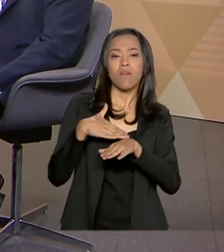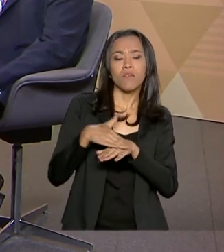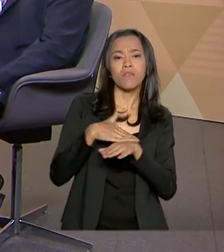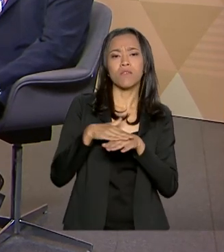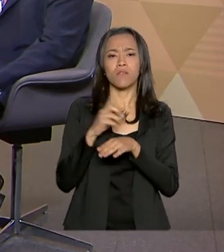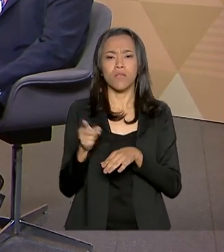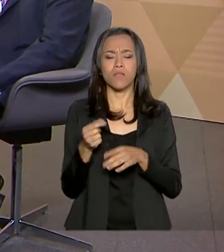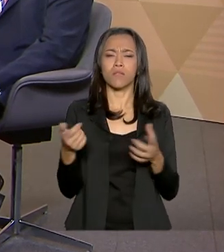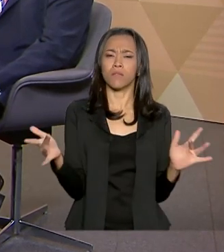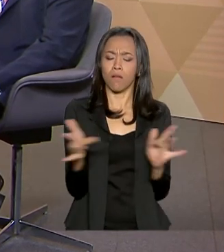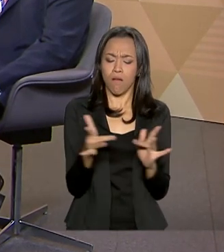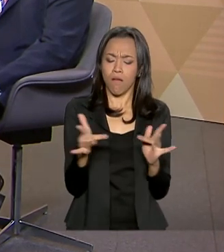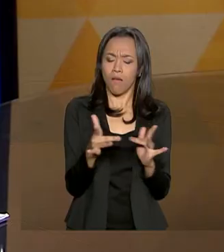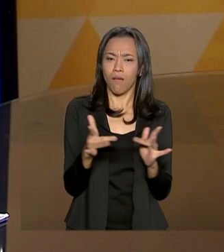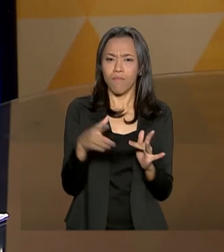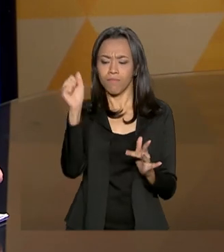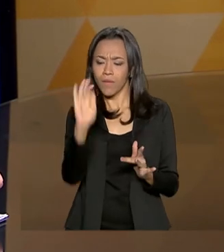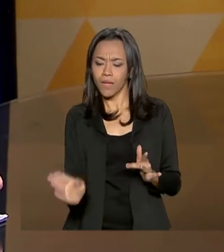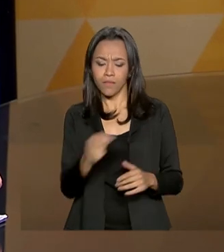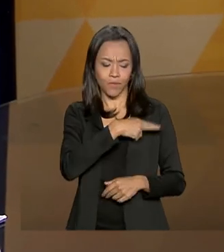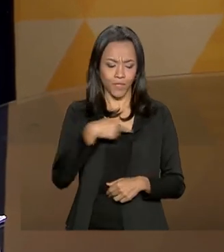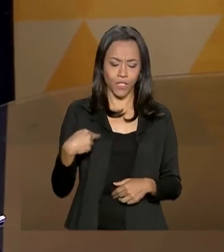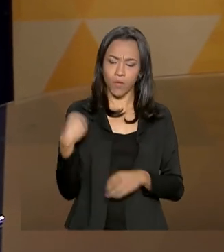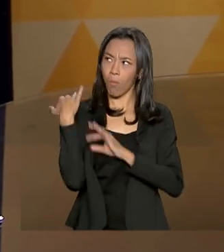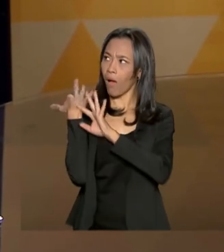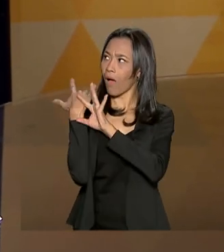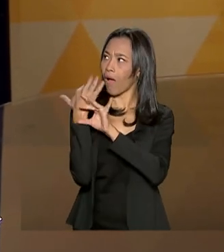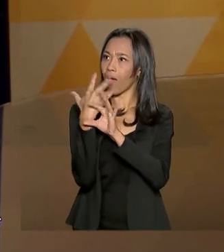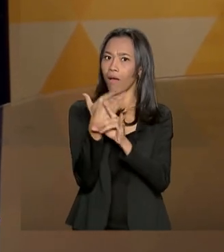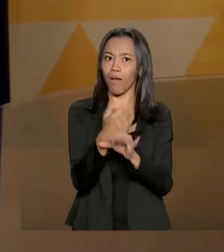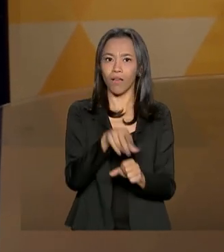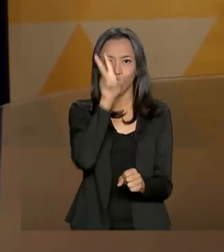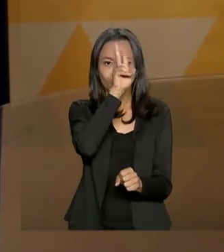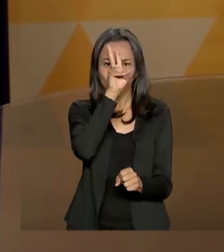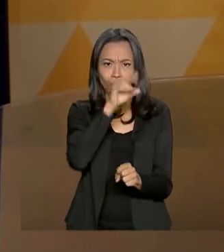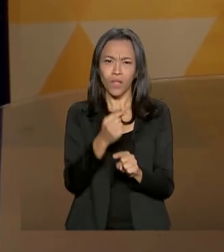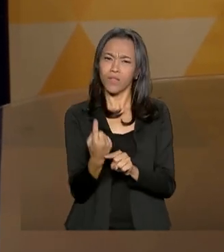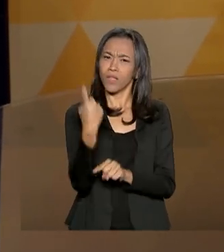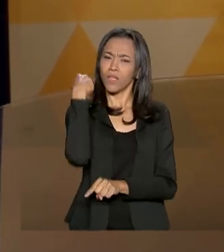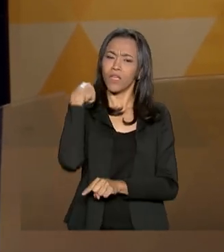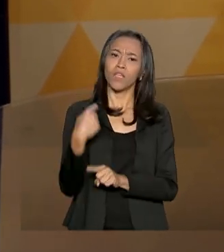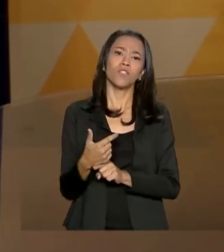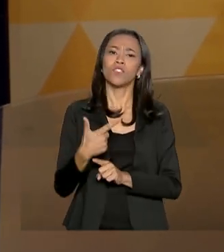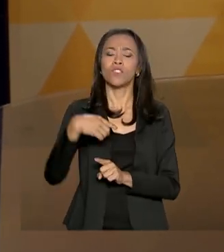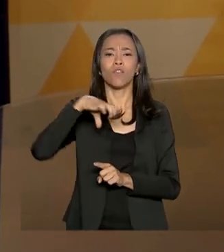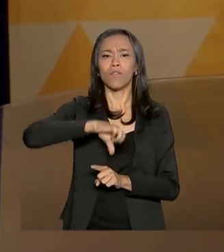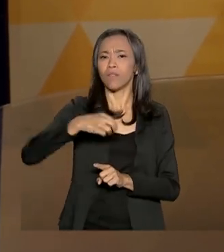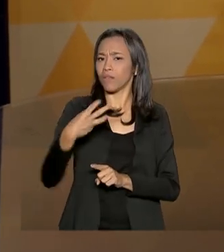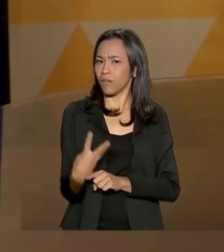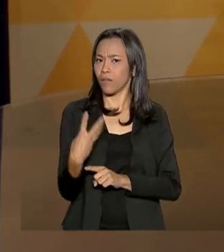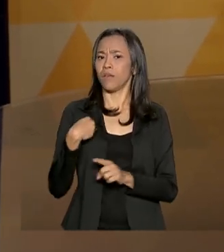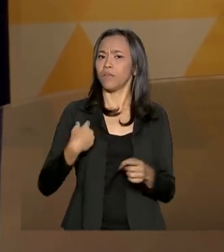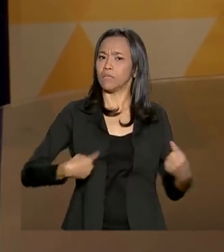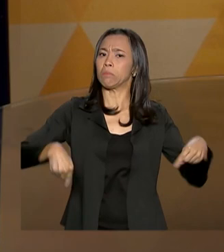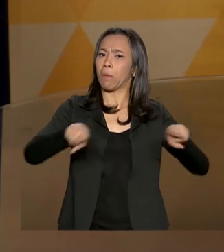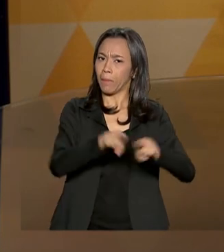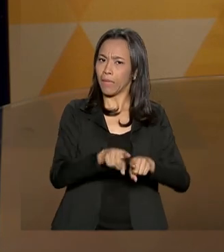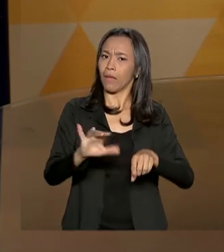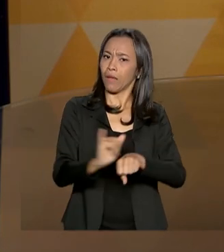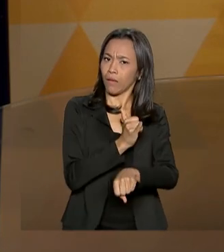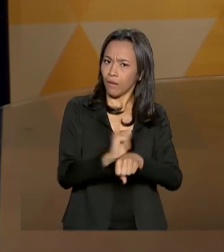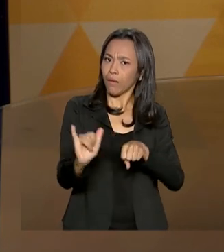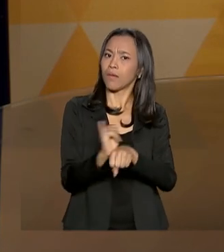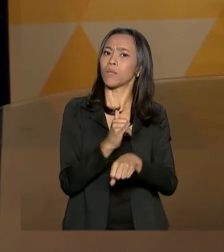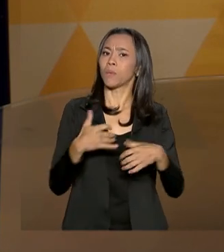relação entre o Brasil e a China é uma relação histórica. Desde 1993, os dois países têm uma parceria estratégica.